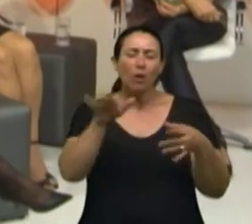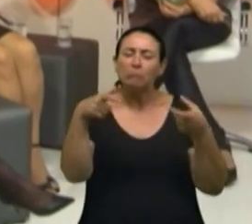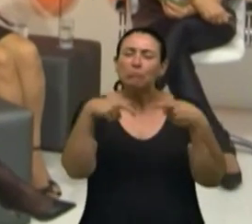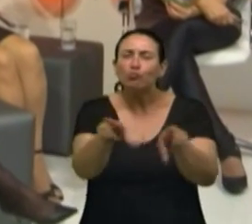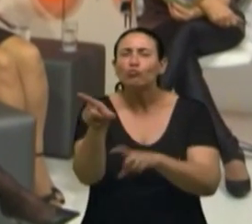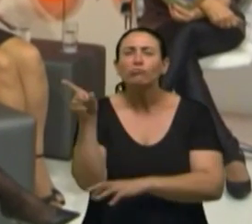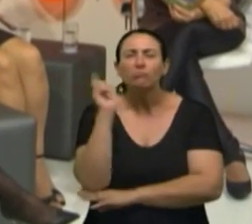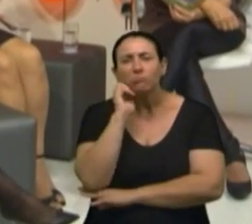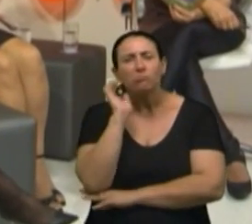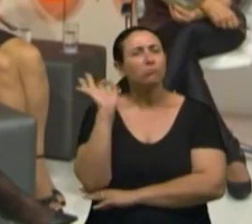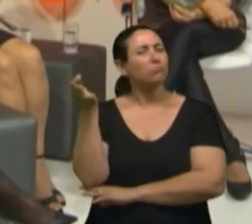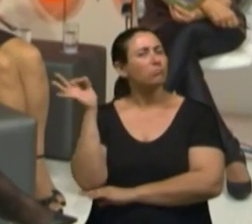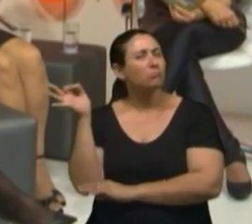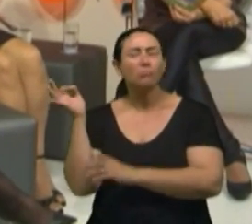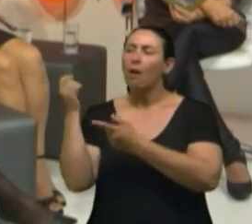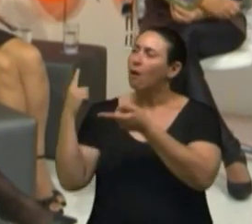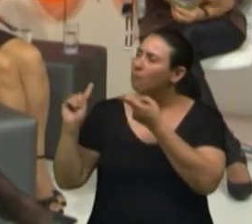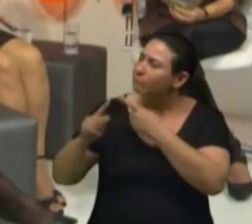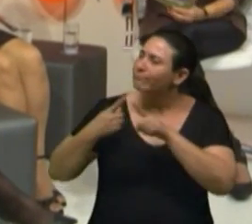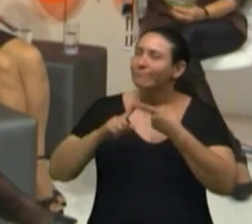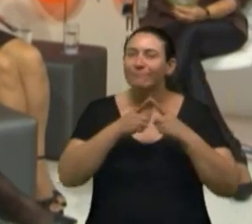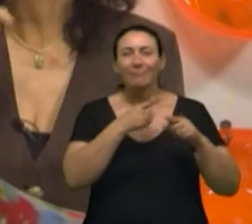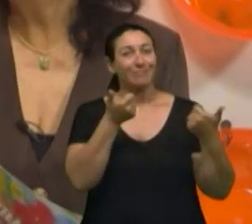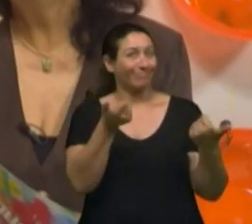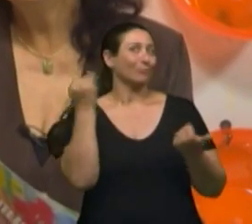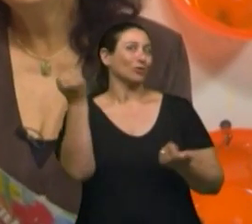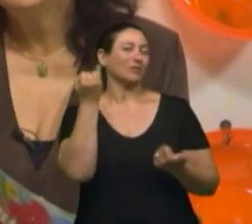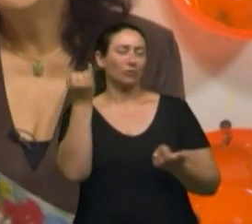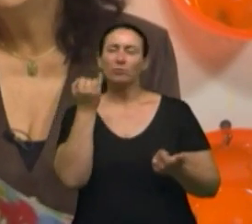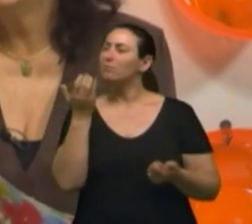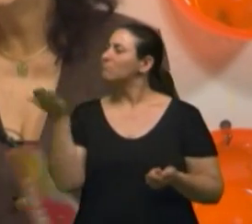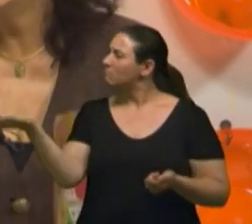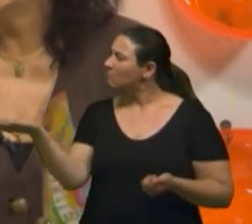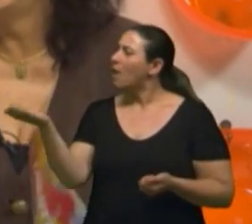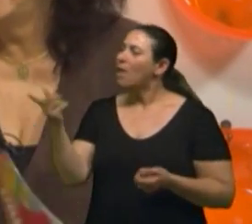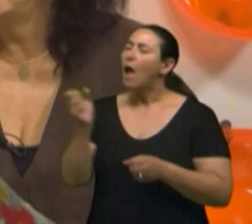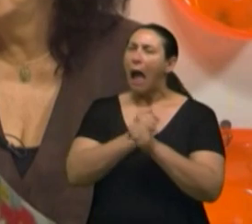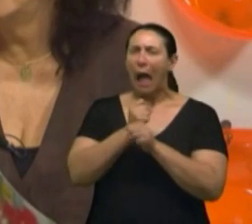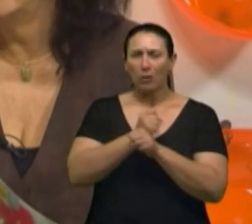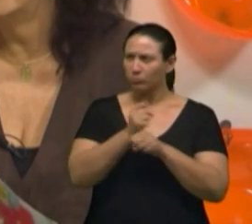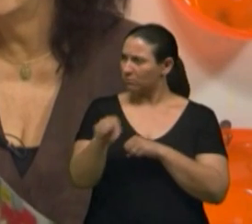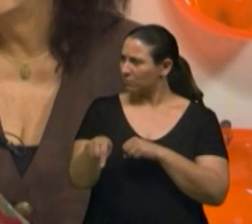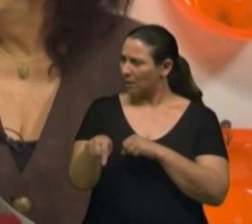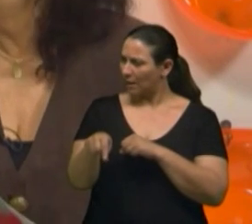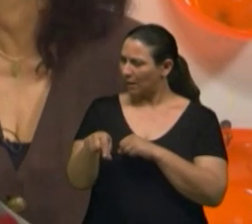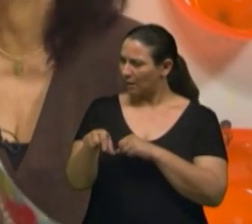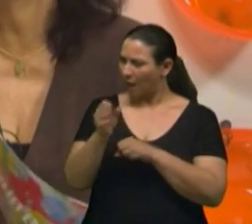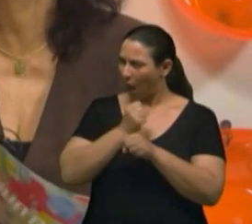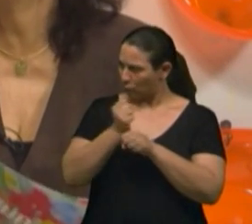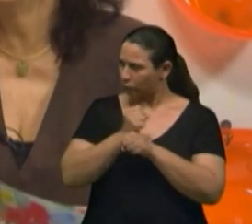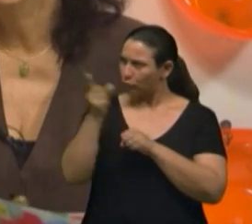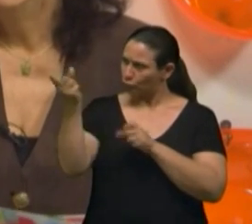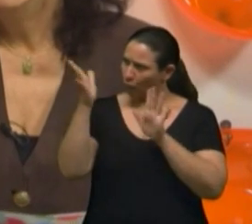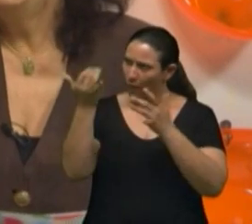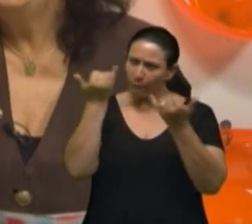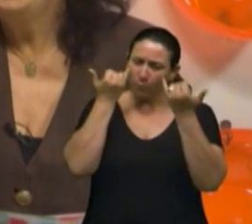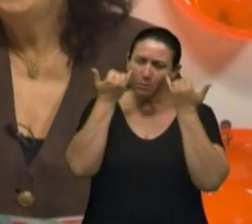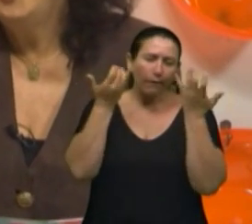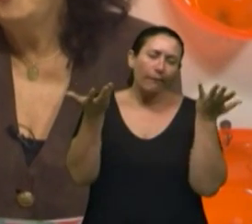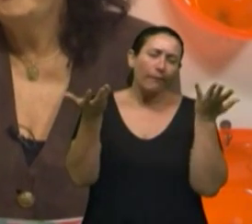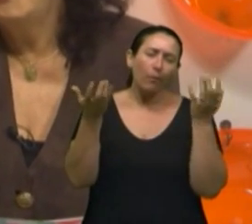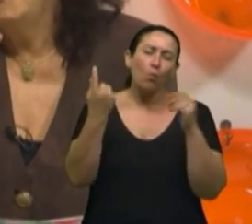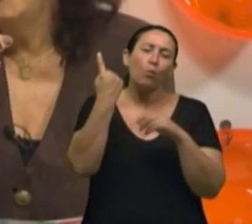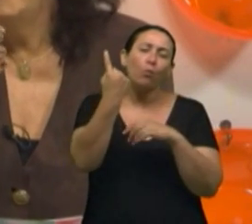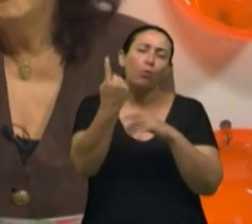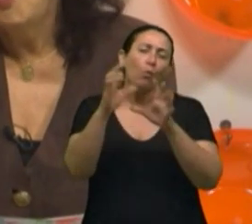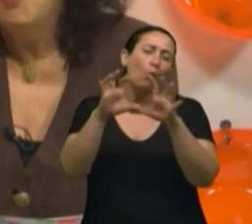incentivar os demais a participarem. E todos esses anos, vocês já tiveram informação de que um